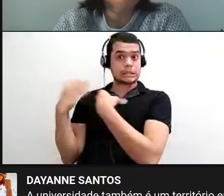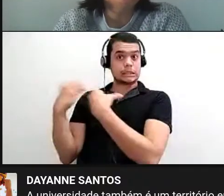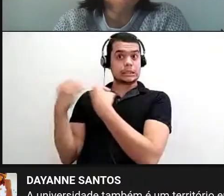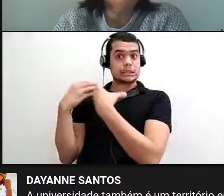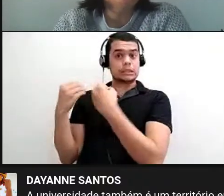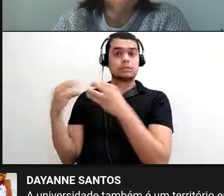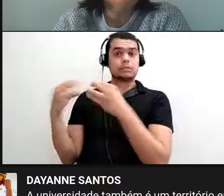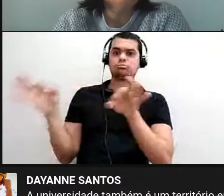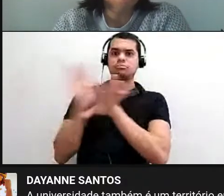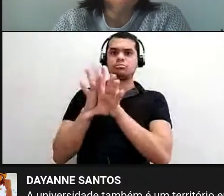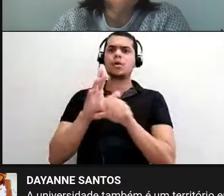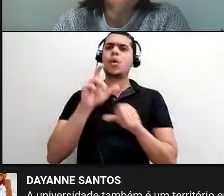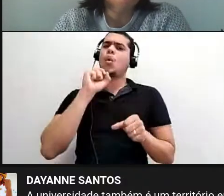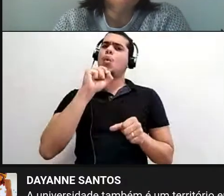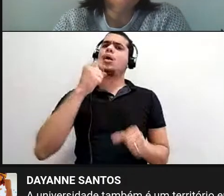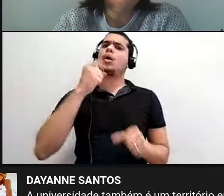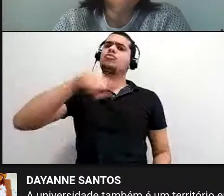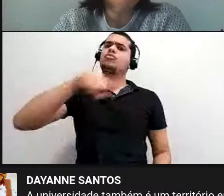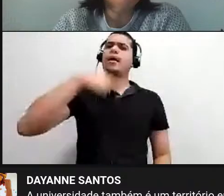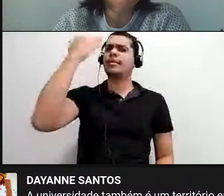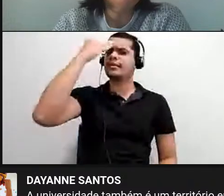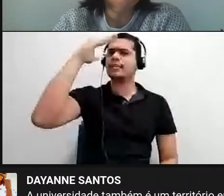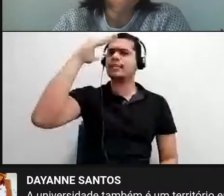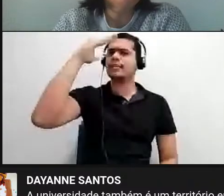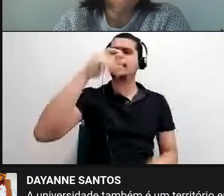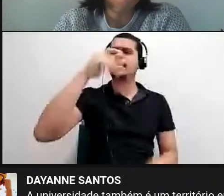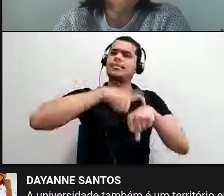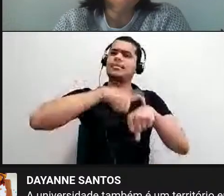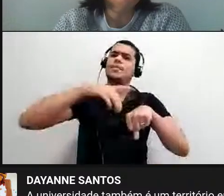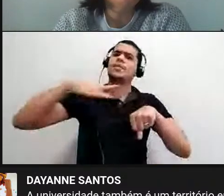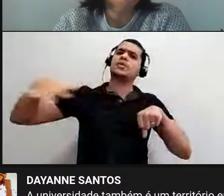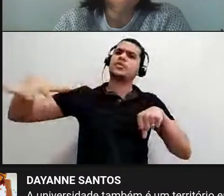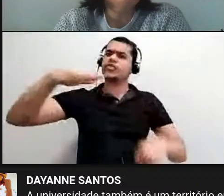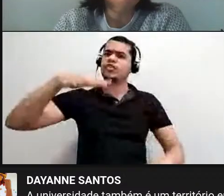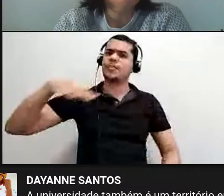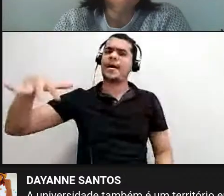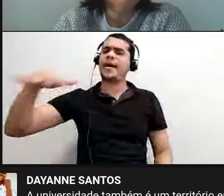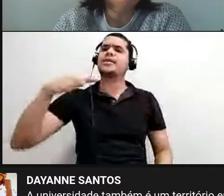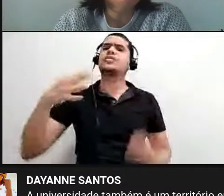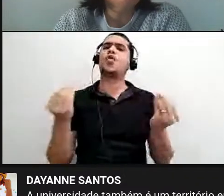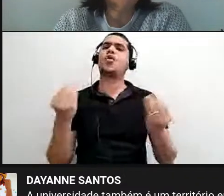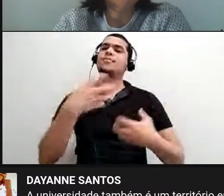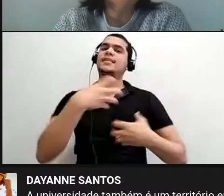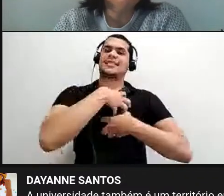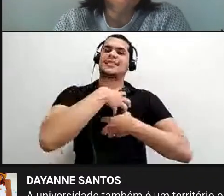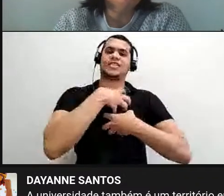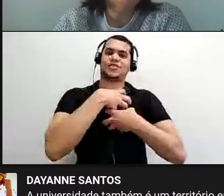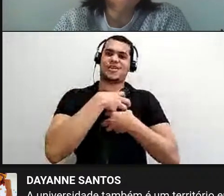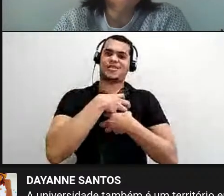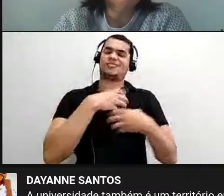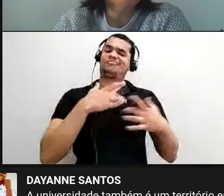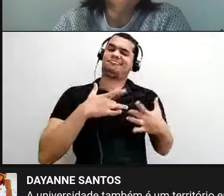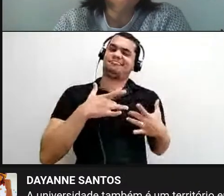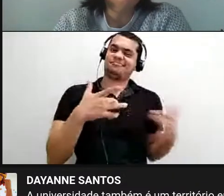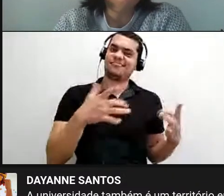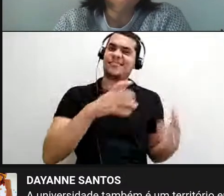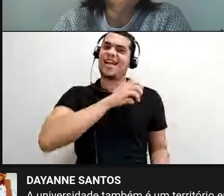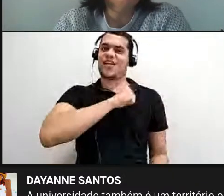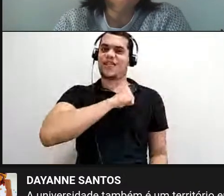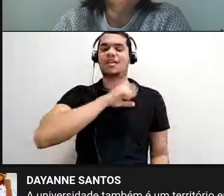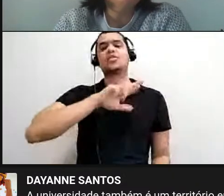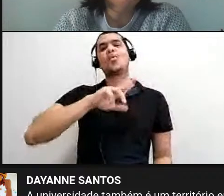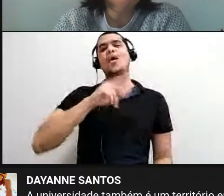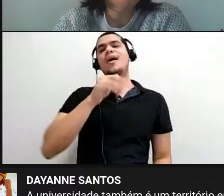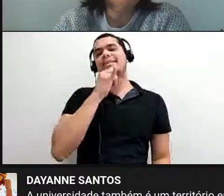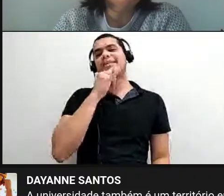é, nós começamos a entender o tempo e o espaço a partir dos sentimentos, a partir dos afetos, não a partir apenas de uma